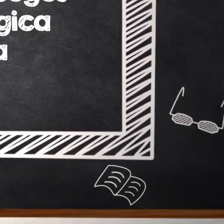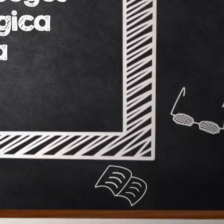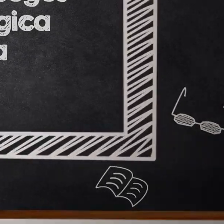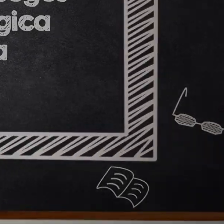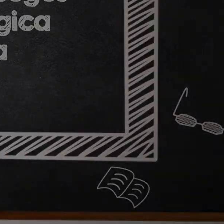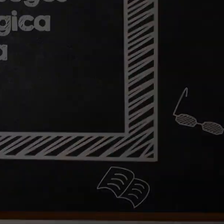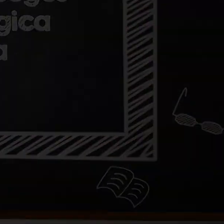E é